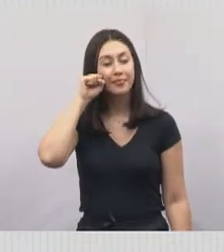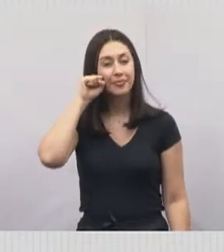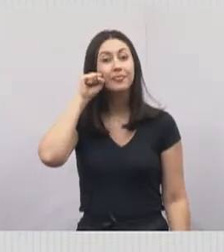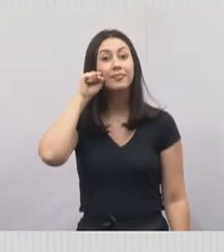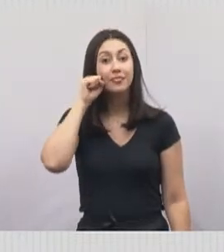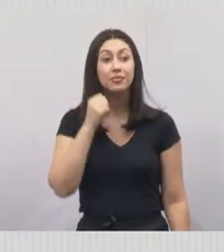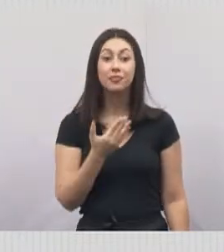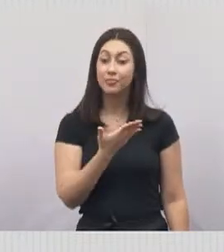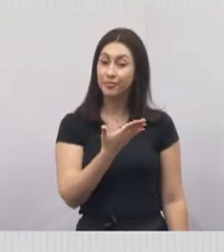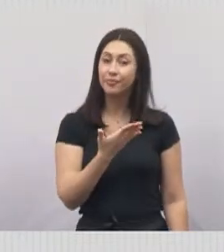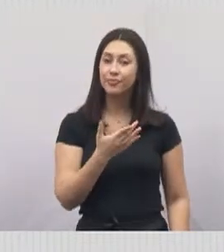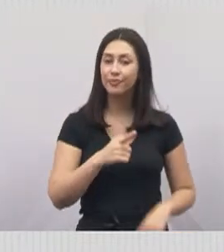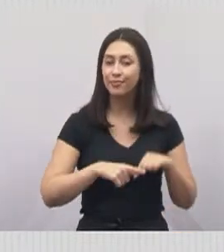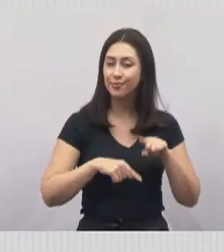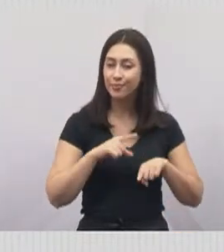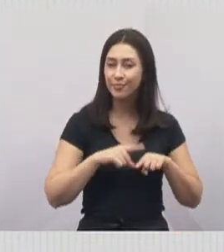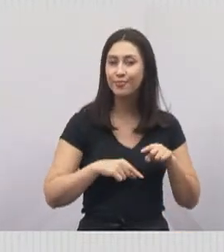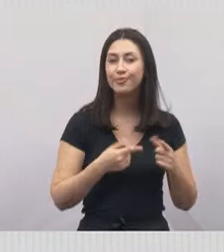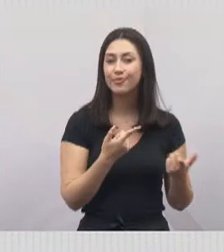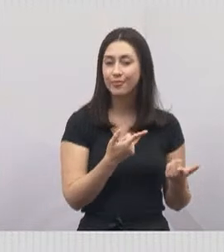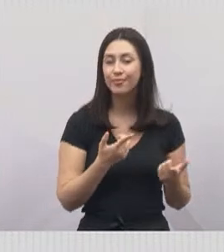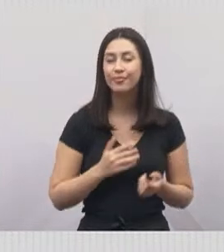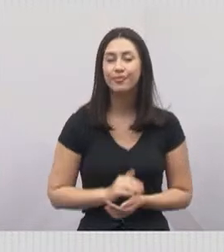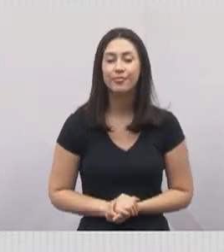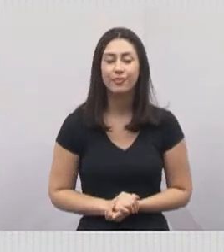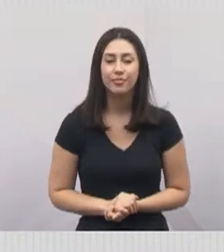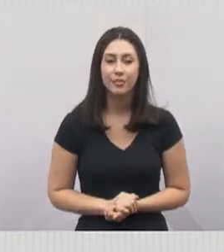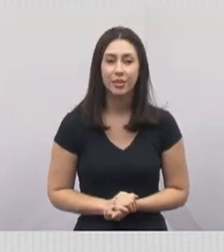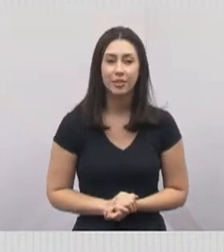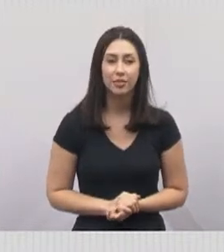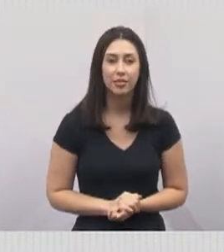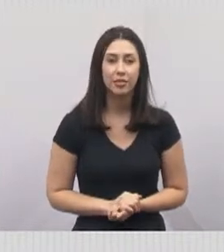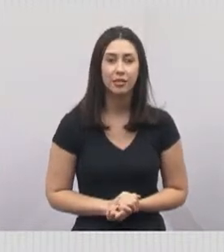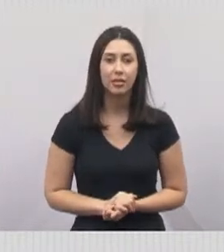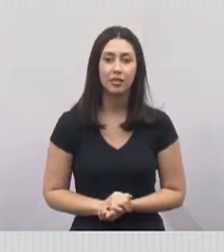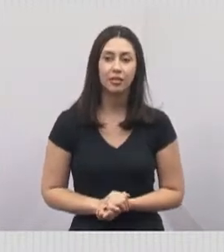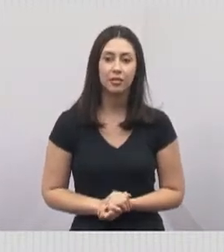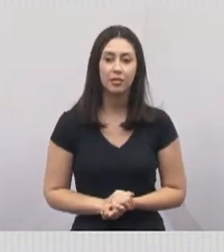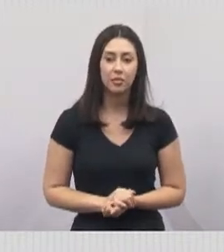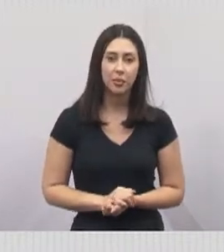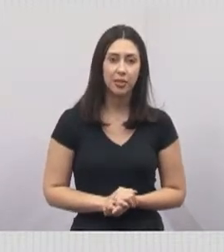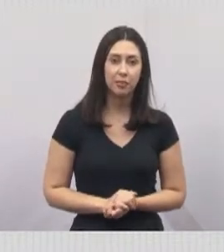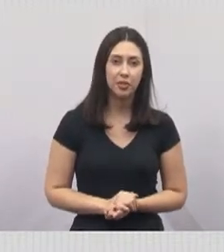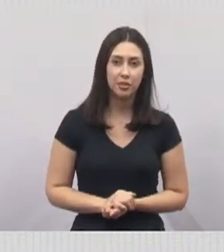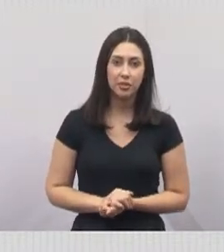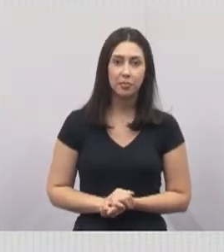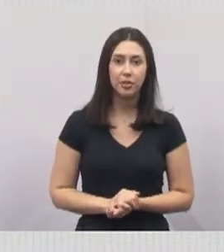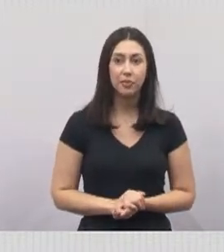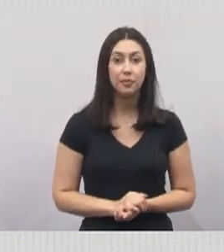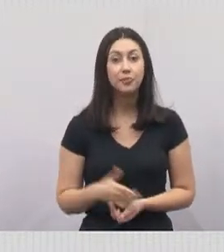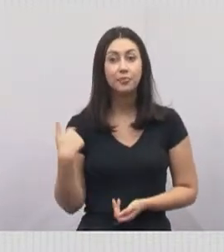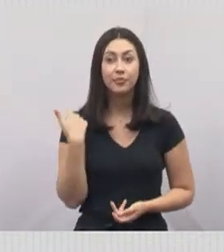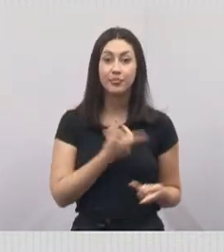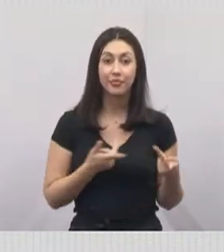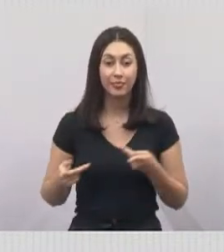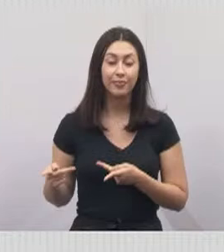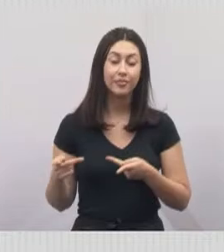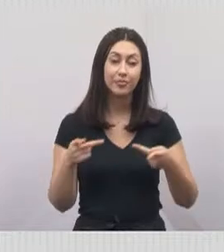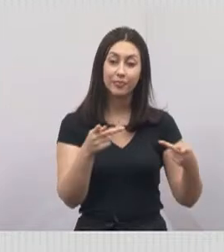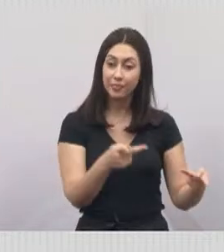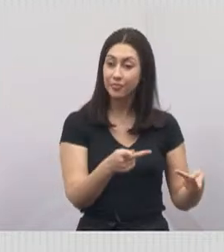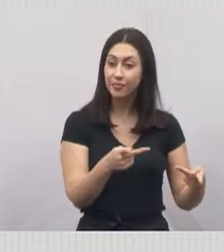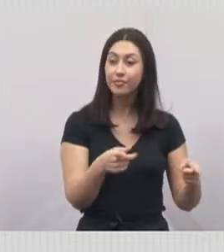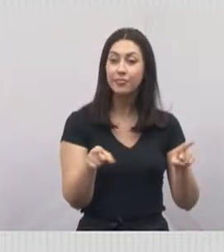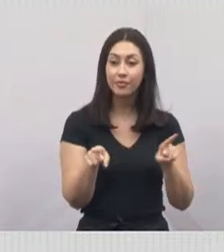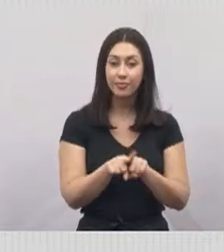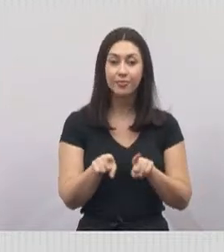público para a nossa cidade de Jacareí. Em nossas visitas, nós estivemos